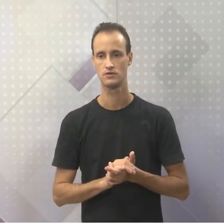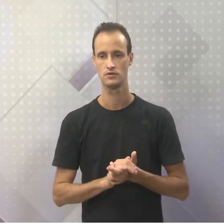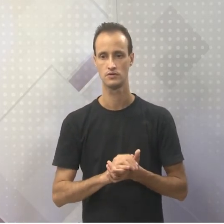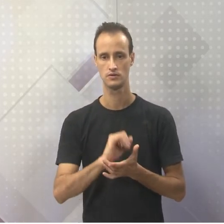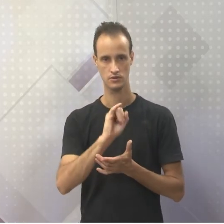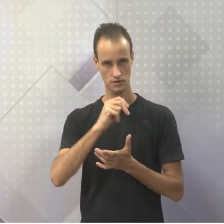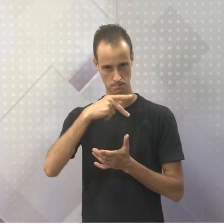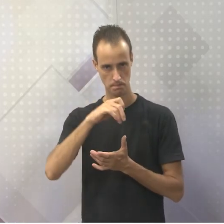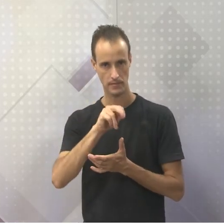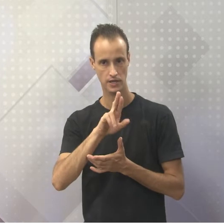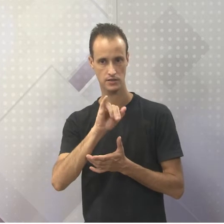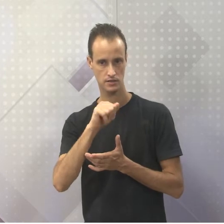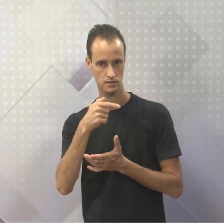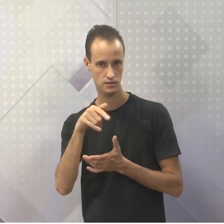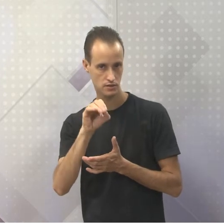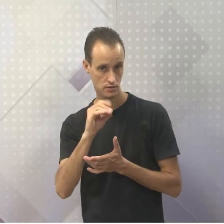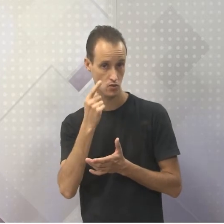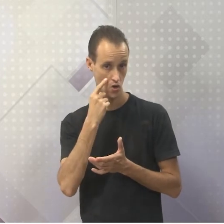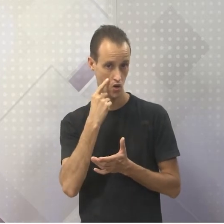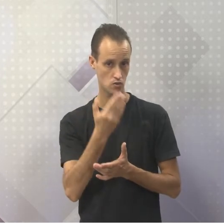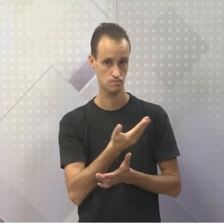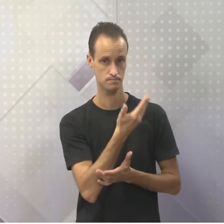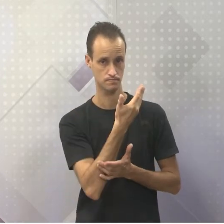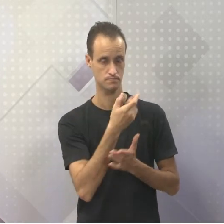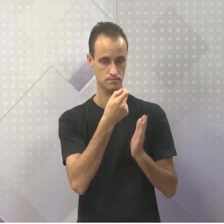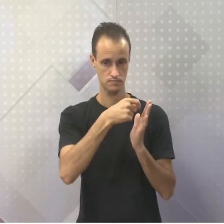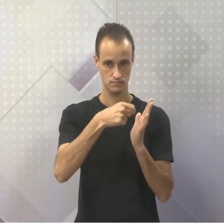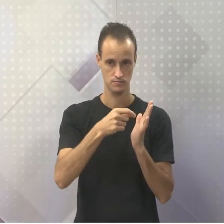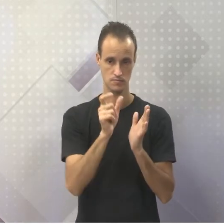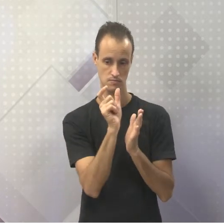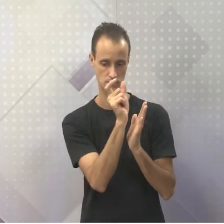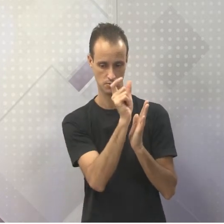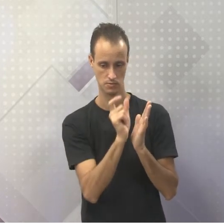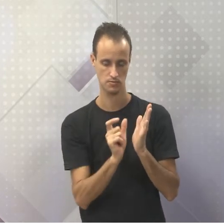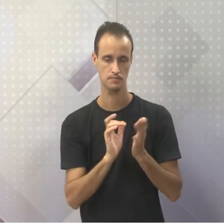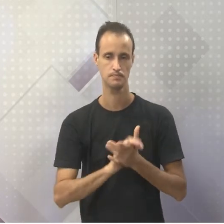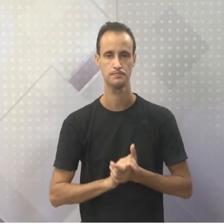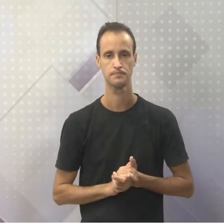Iperião, olha como se escreve esse nome, Iperião, prestei bastante atenção.